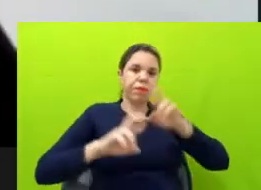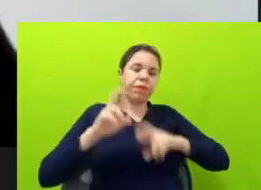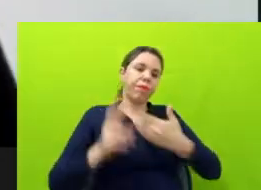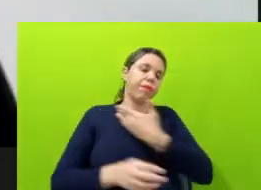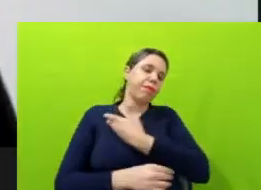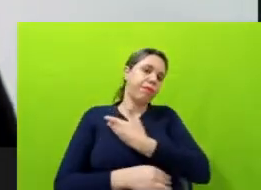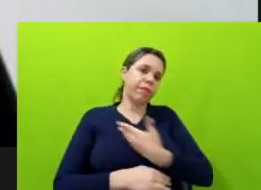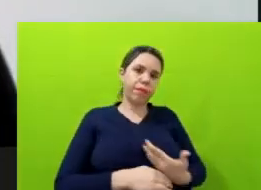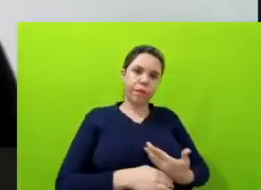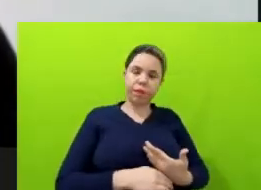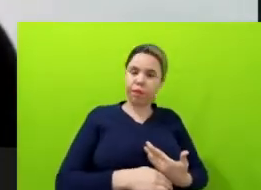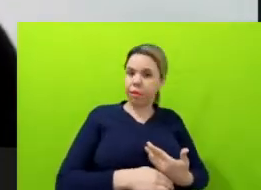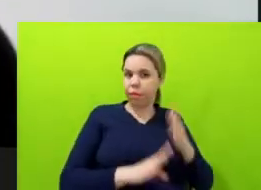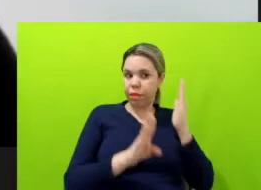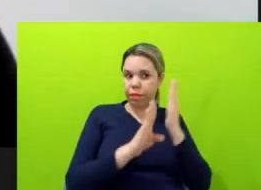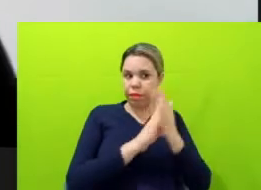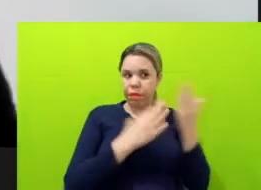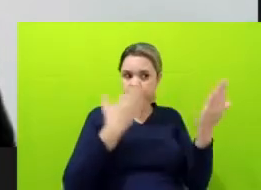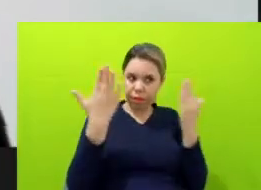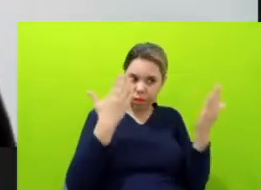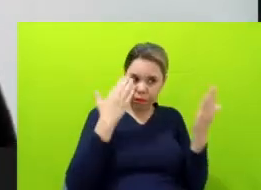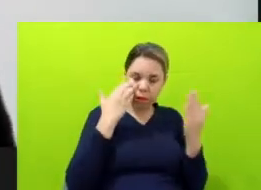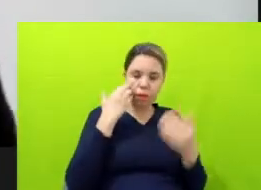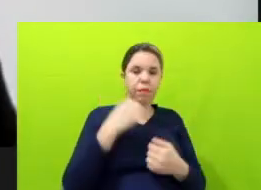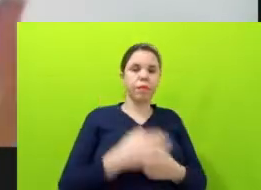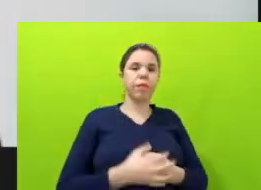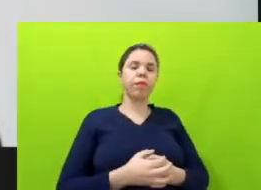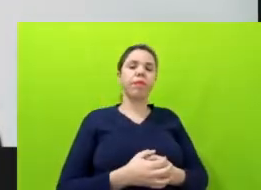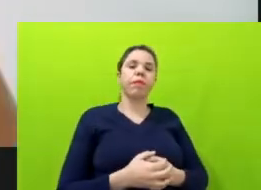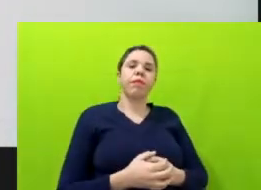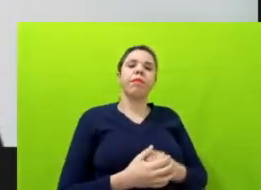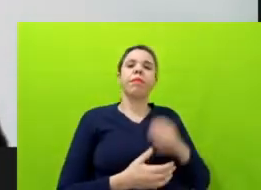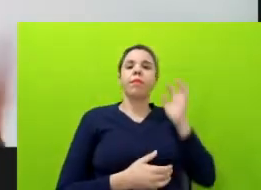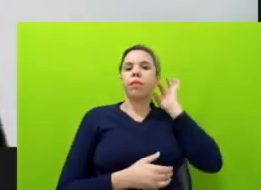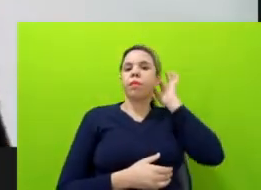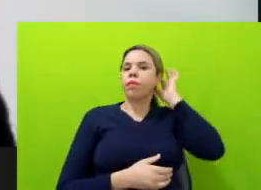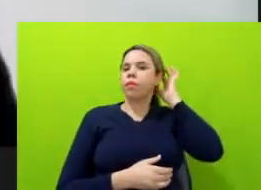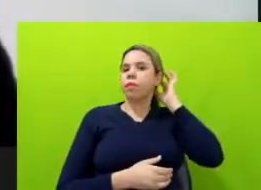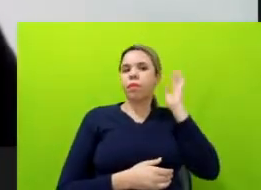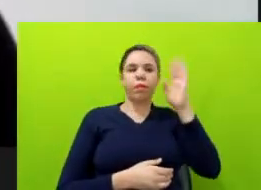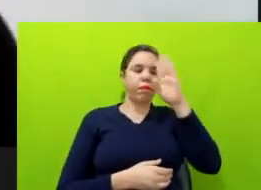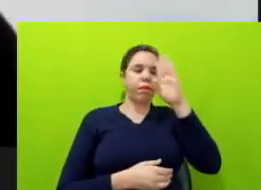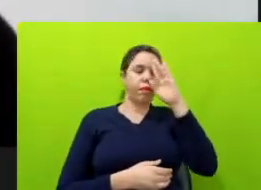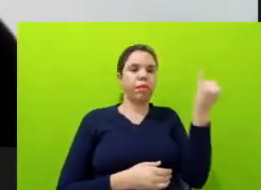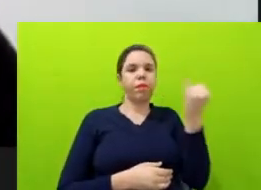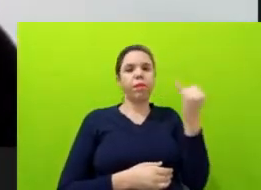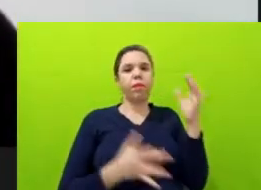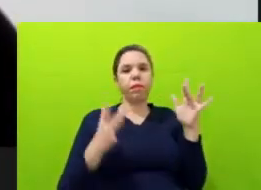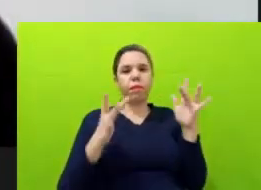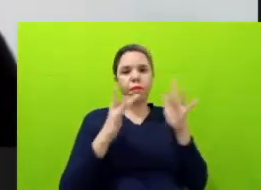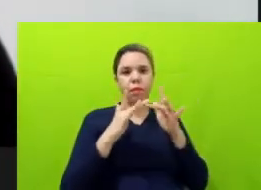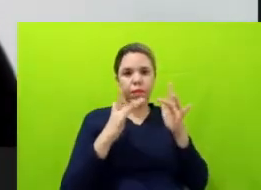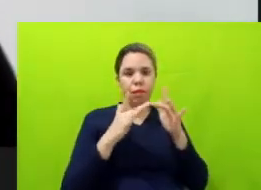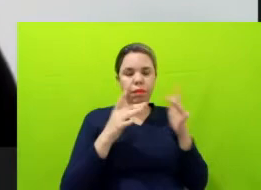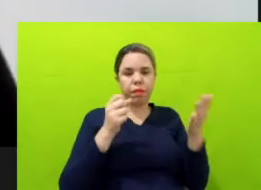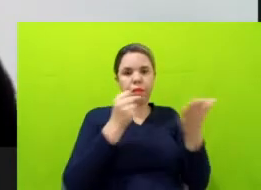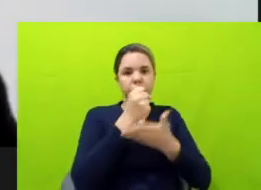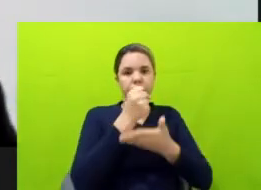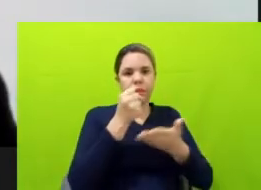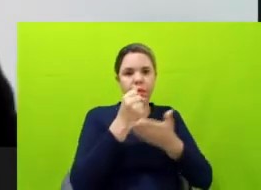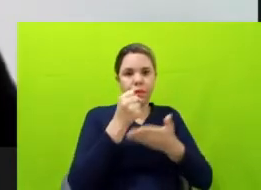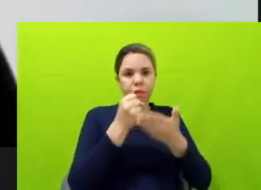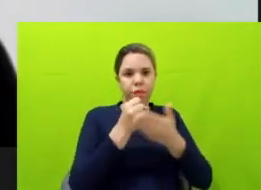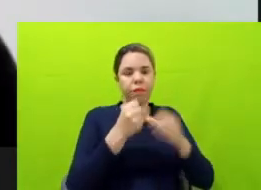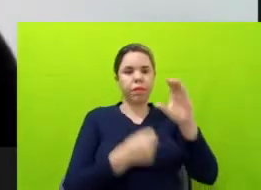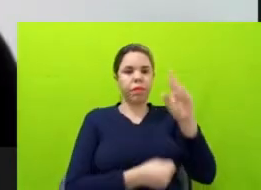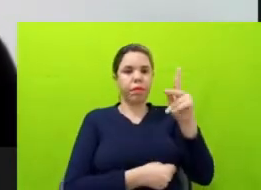para fazer essas identificações. Contudo, a chave de conexão entre essas bases geralmente é um CPF ou